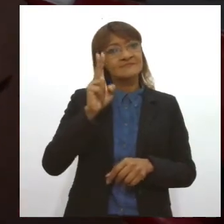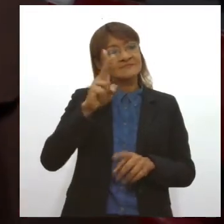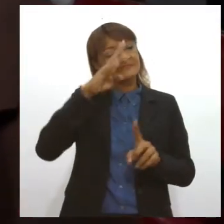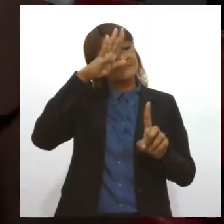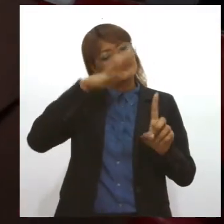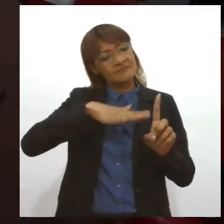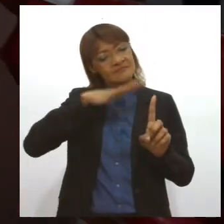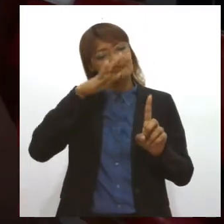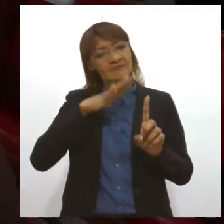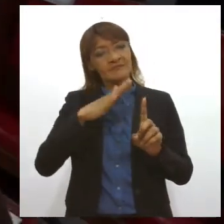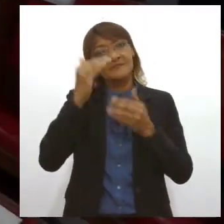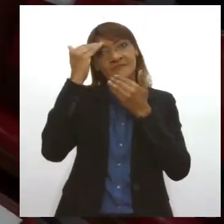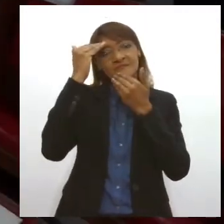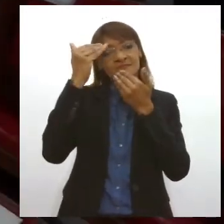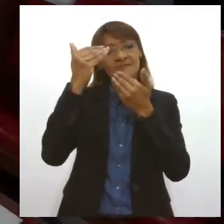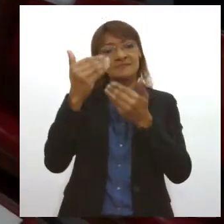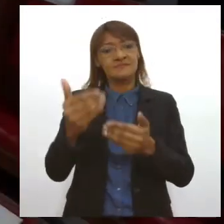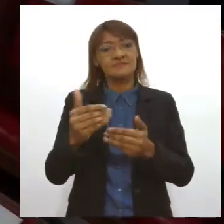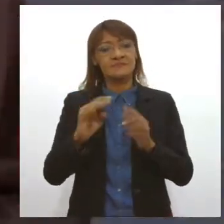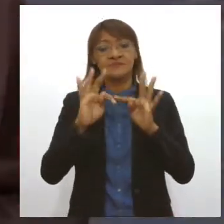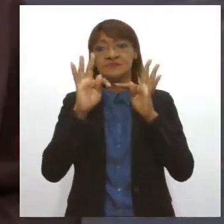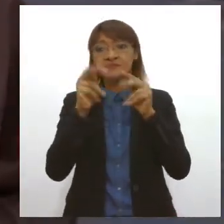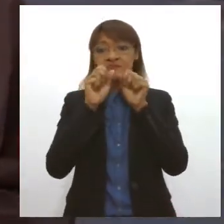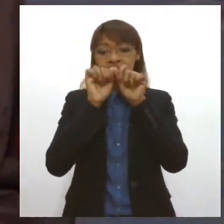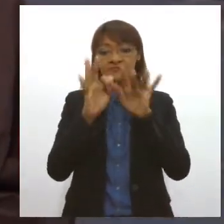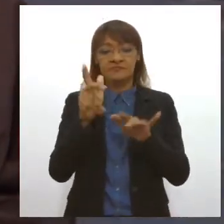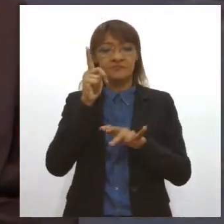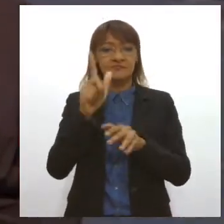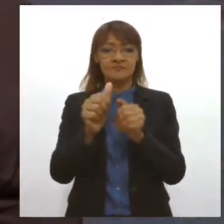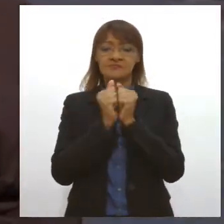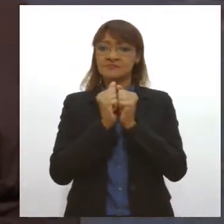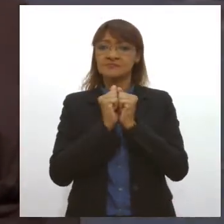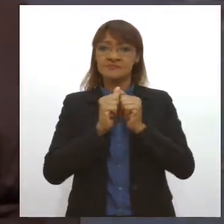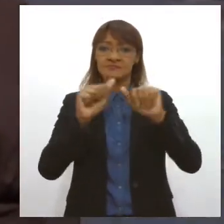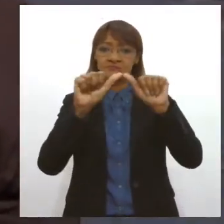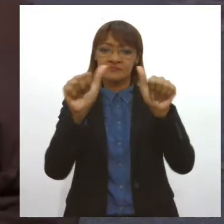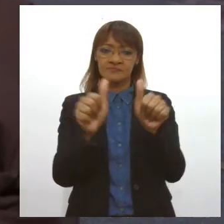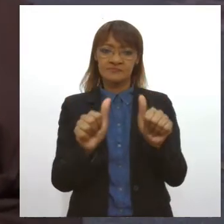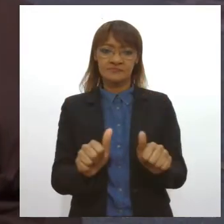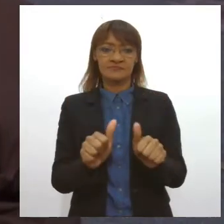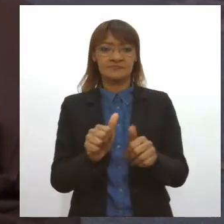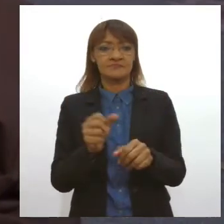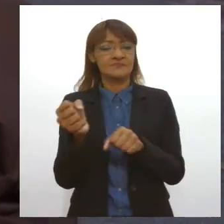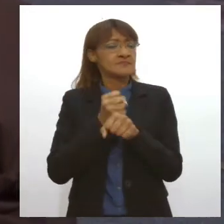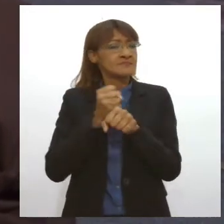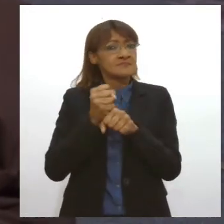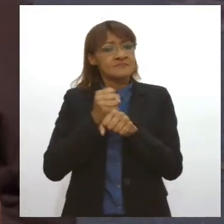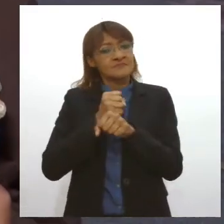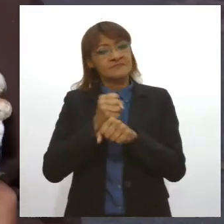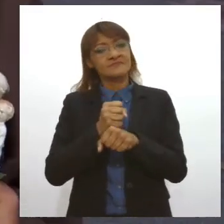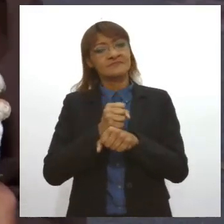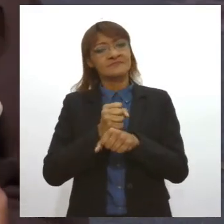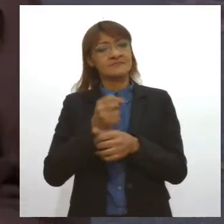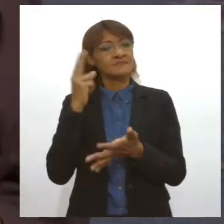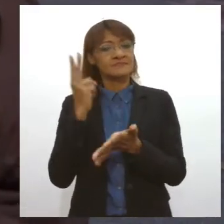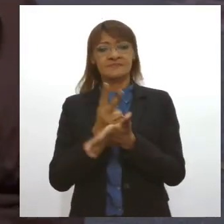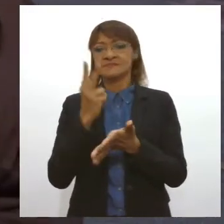alcançadas junto a Santo Antônio. Muitos anos eu venho recebendo essas graças de Santo Antônio.